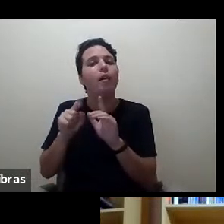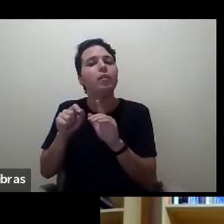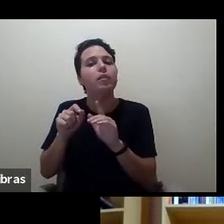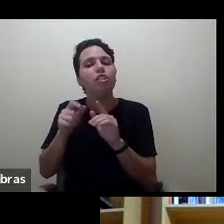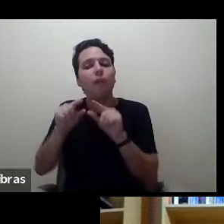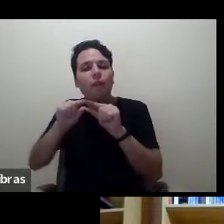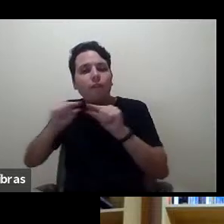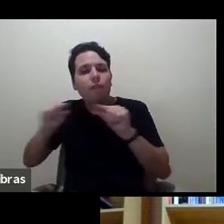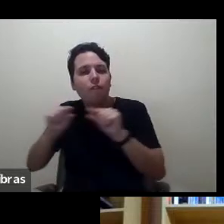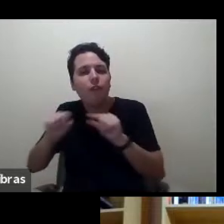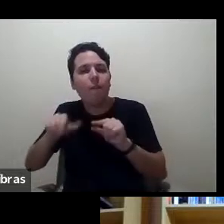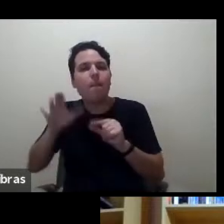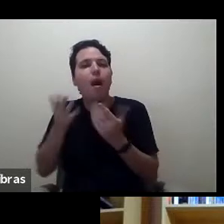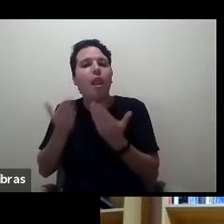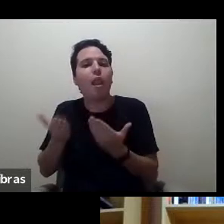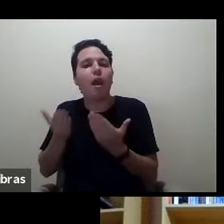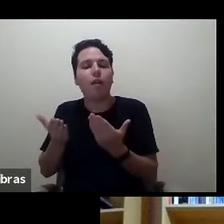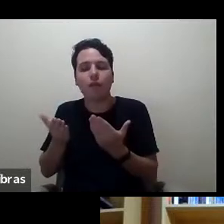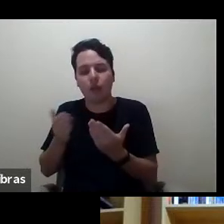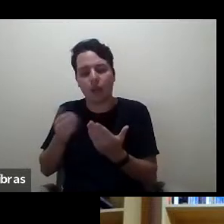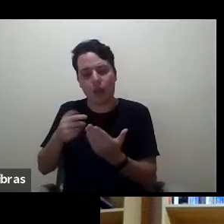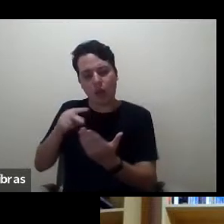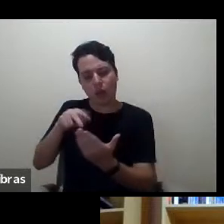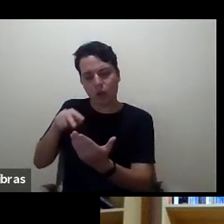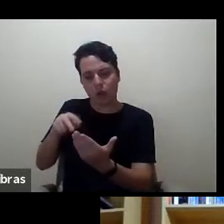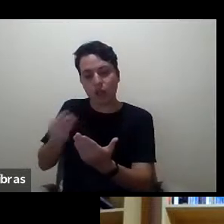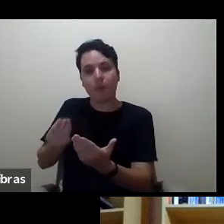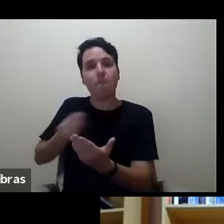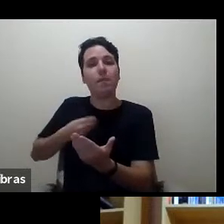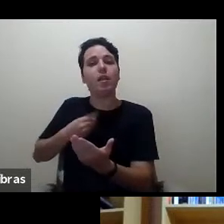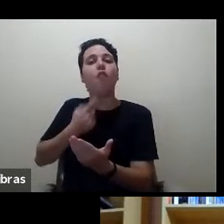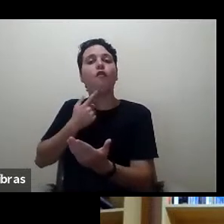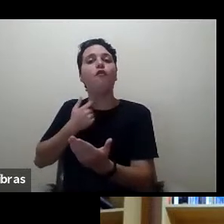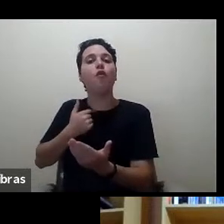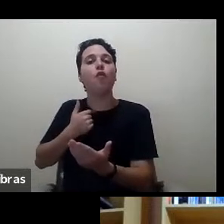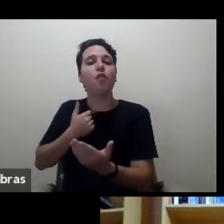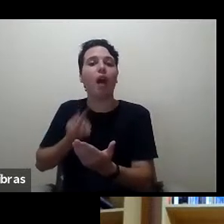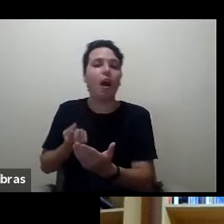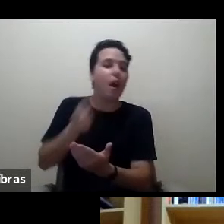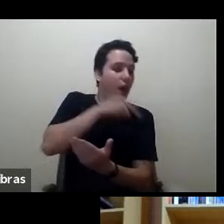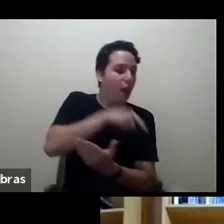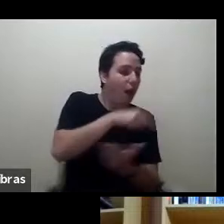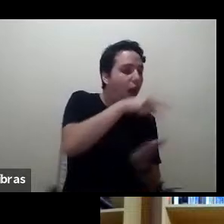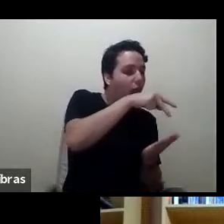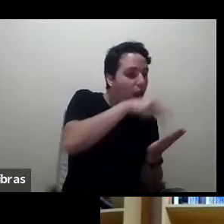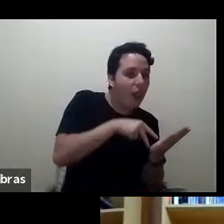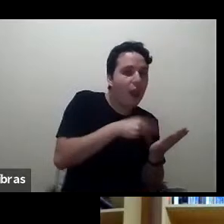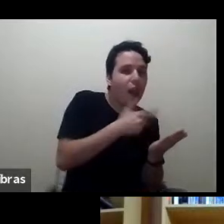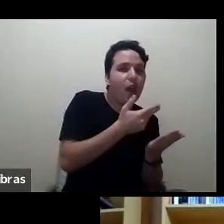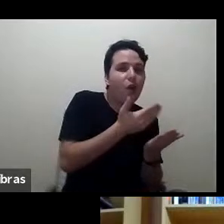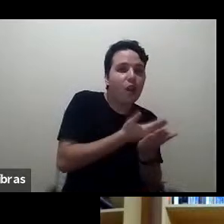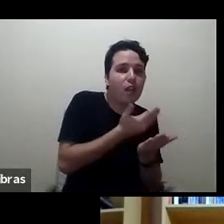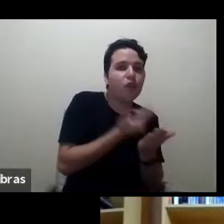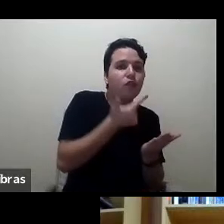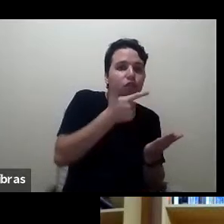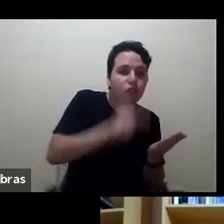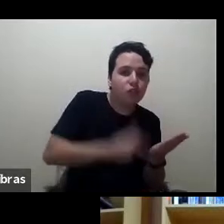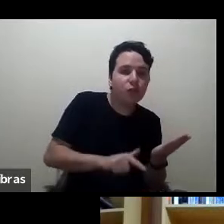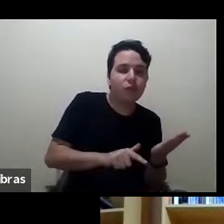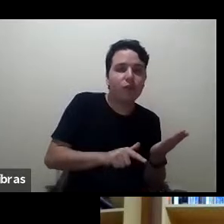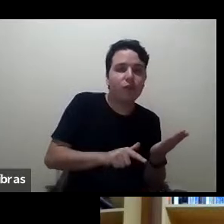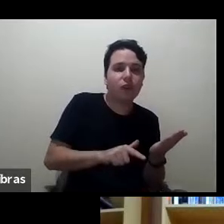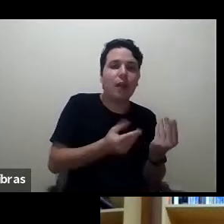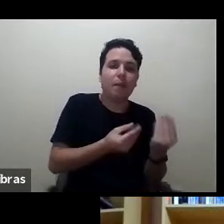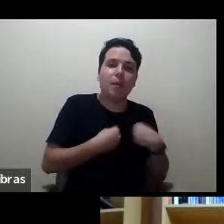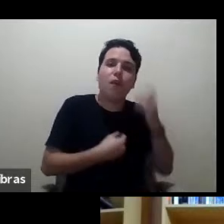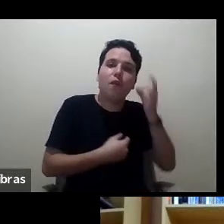tive vontade de reler a publicação e tive facilidade de entendimento. Não, não é essa